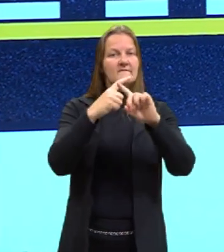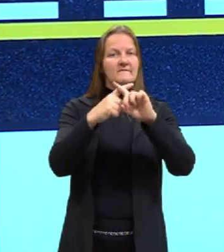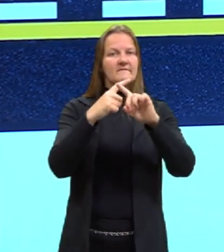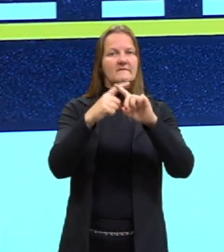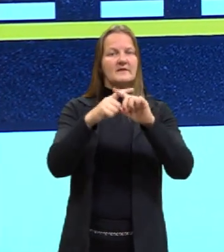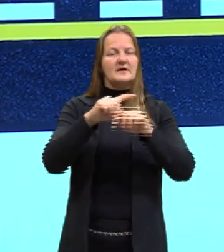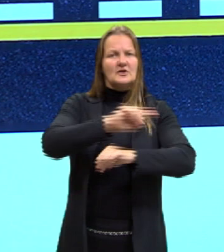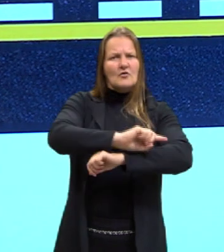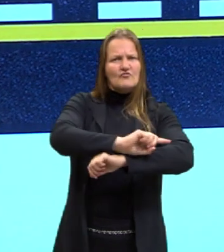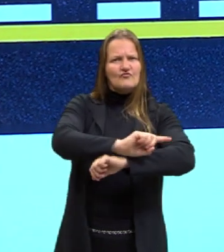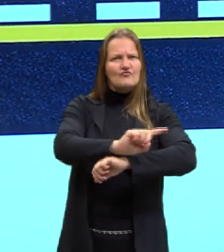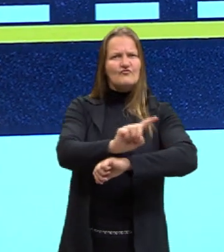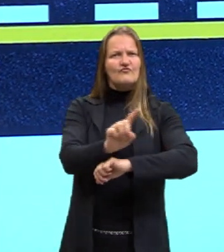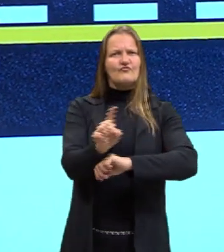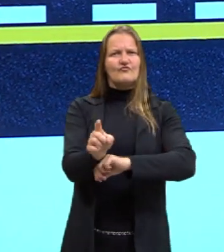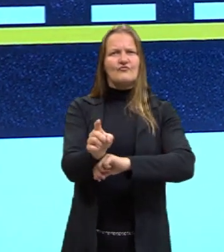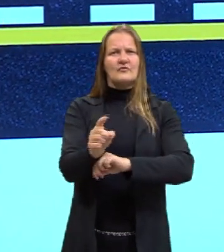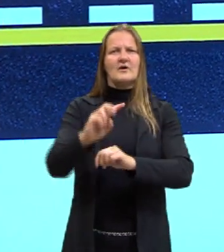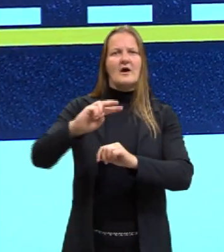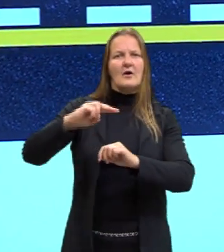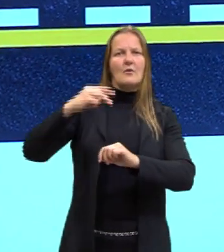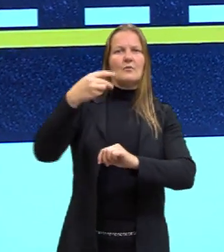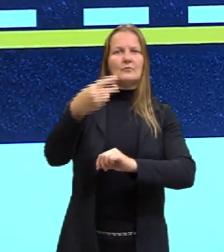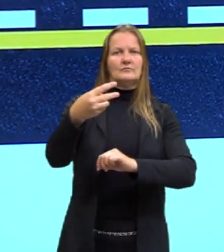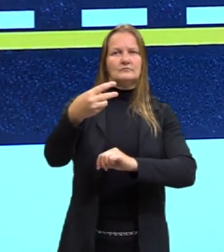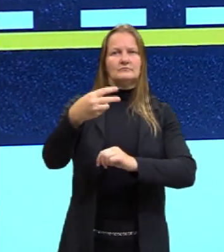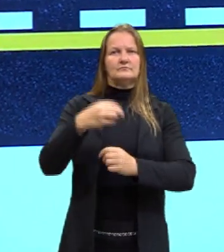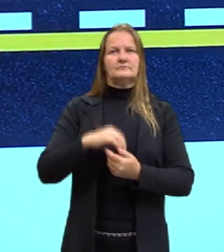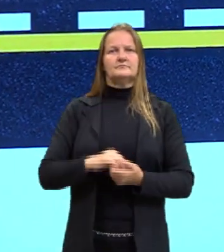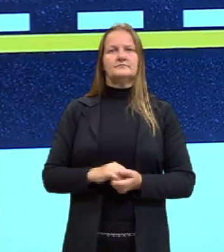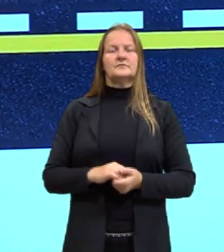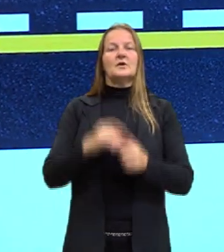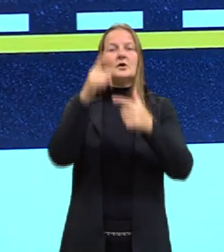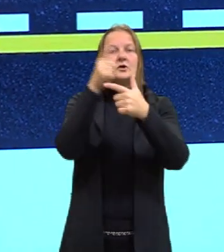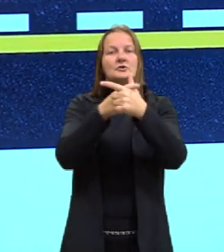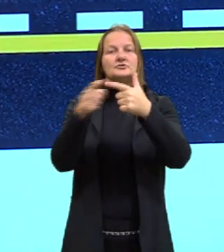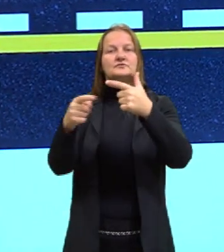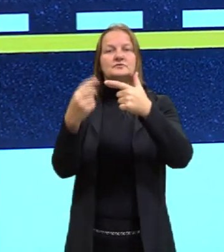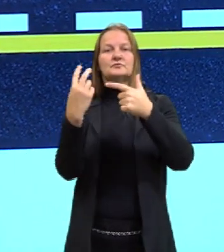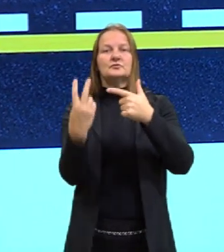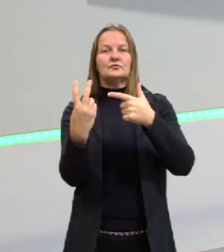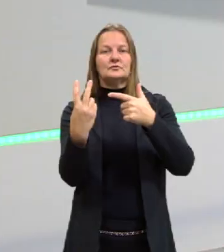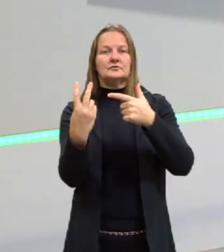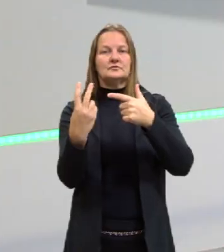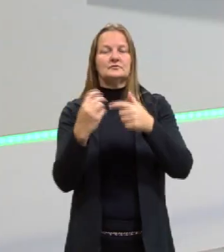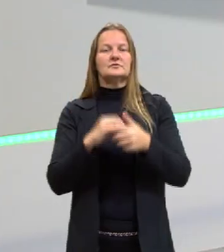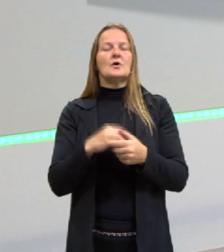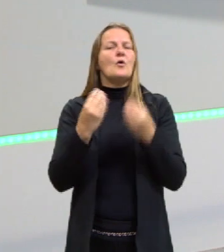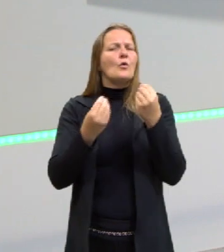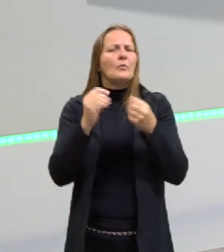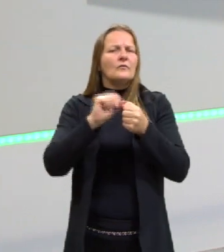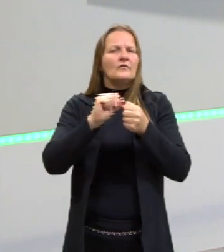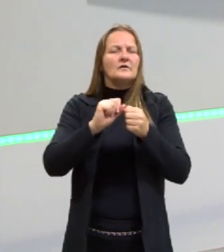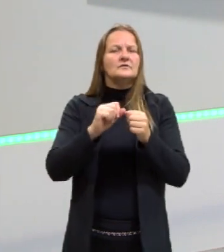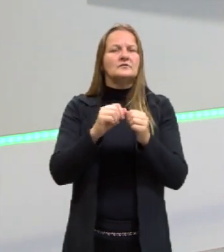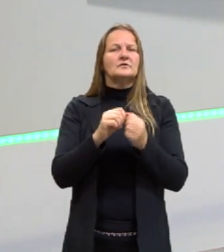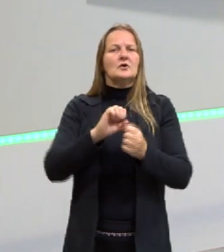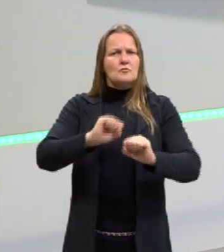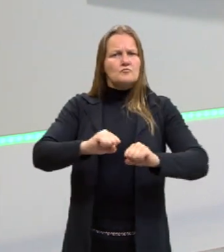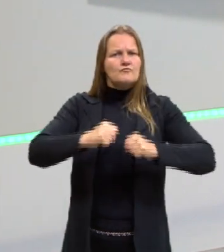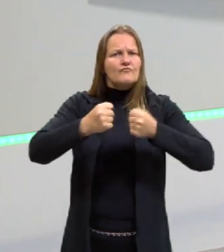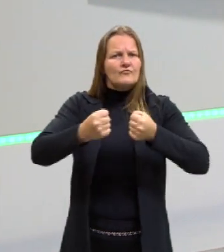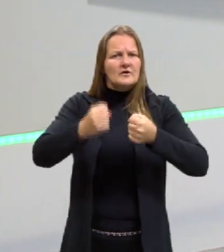pela velocidade ao quadrado, certo? Dividido por dois. Então, é assim que a gente define a energia